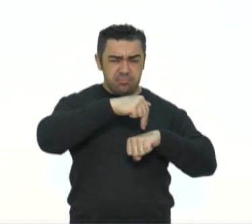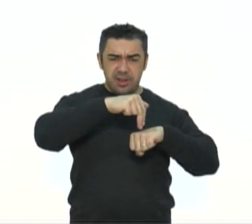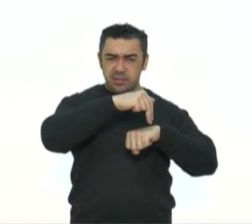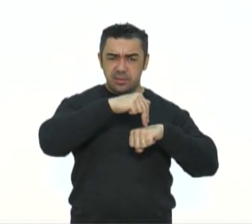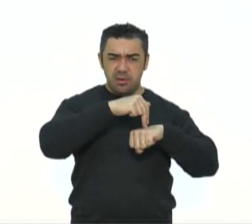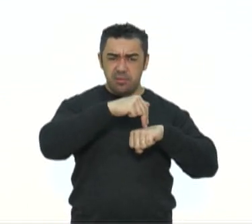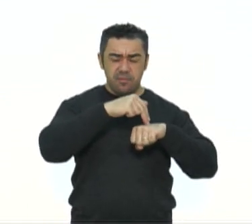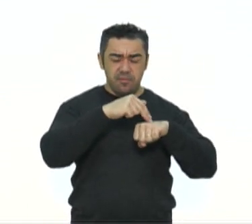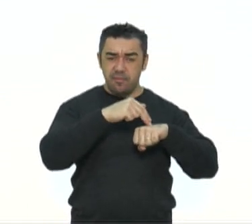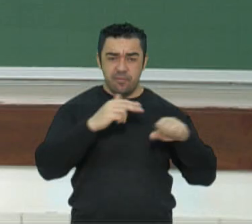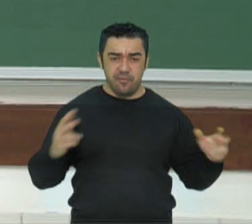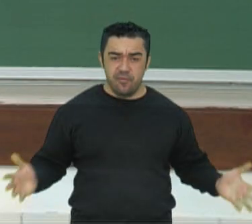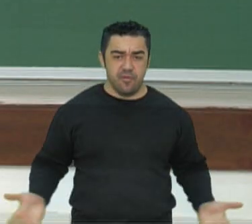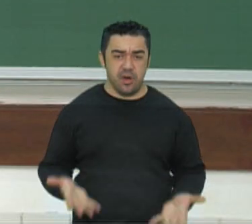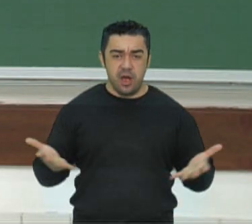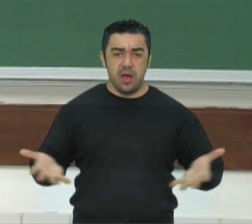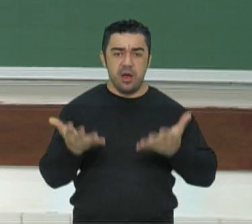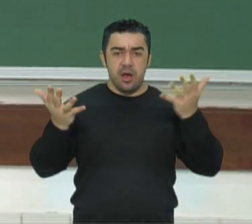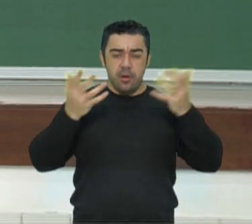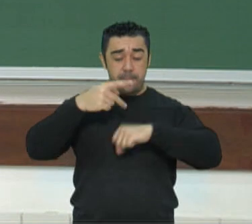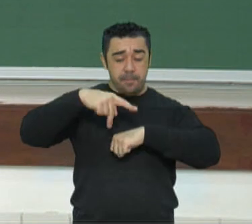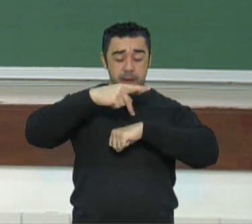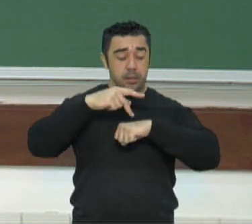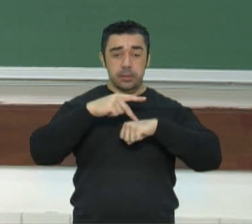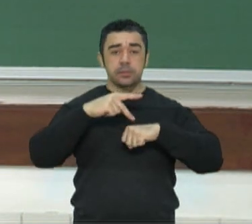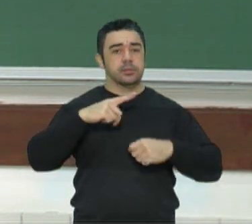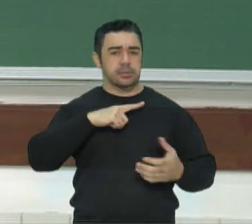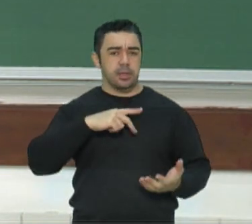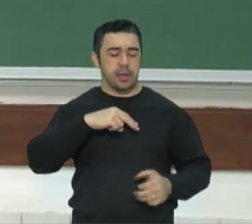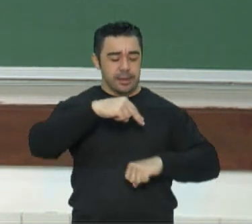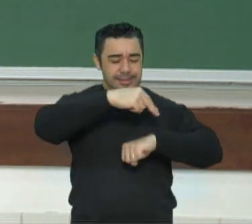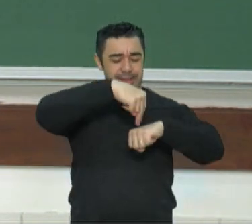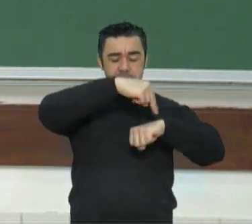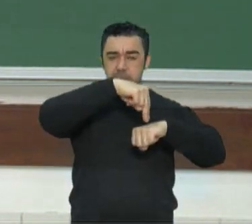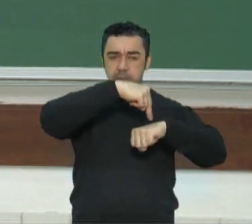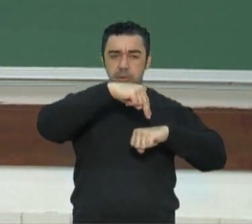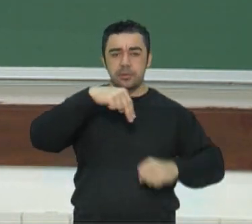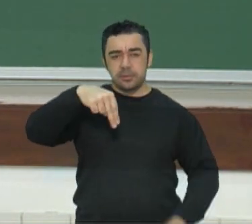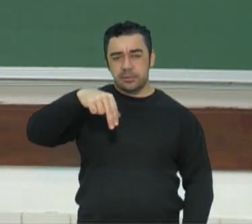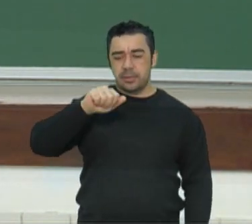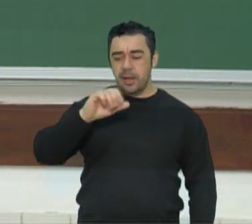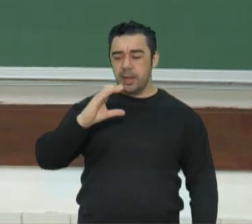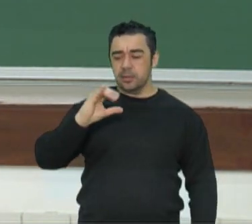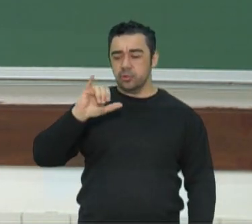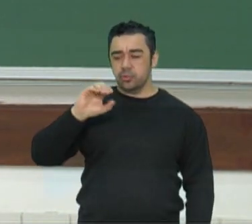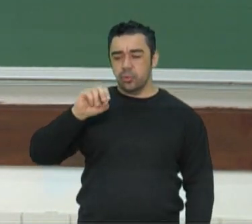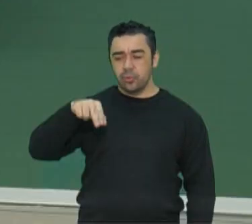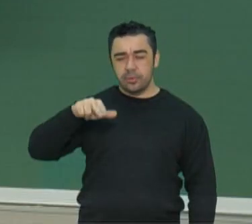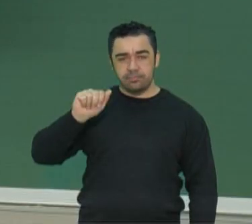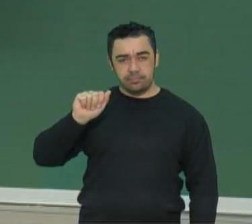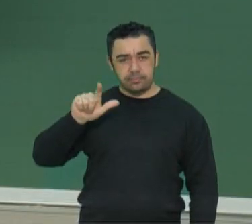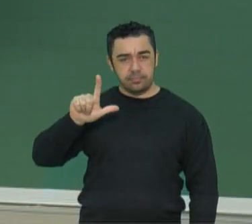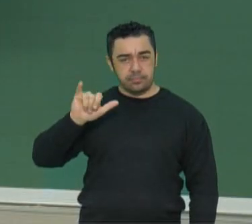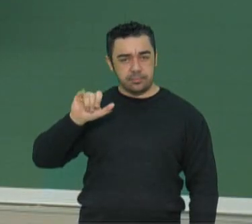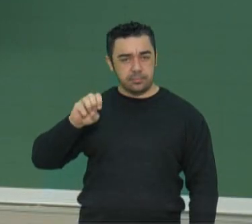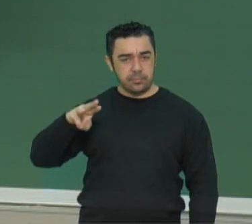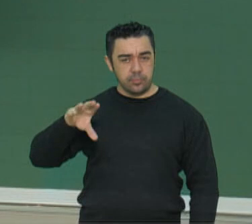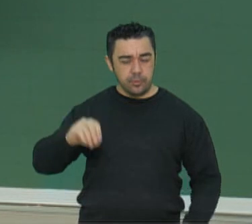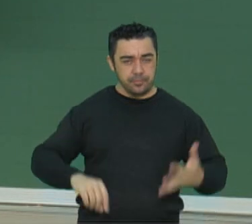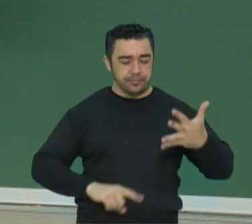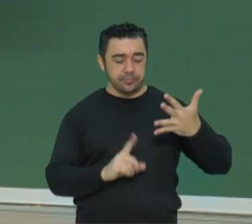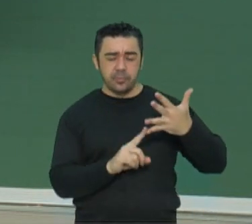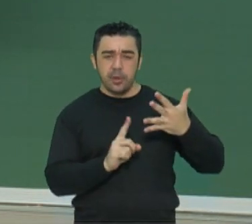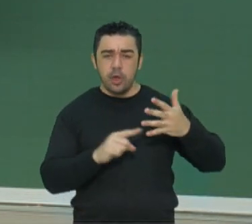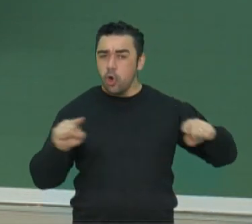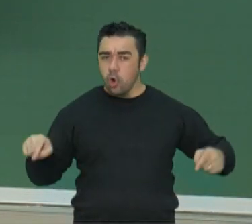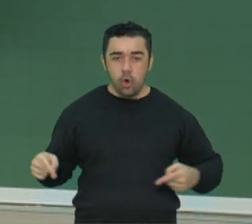do país acima de qualquer coisa e de qualquer outra nação. Mais ainda, contra o liberalismo e